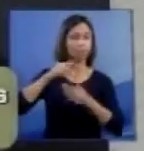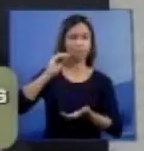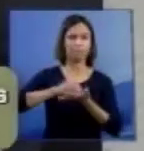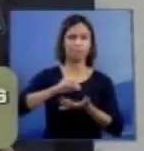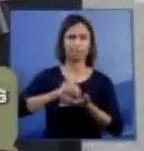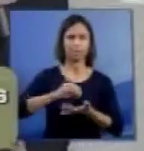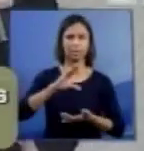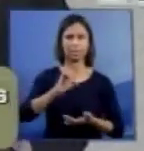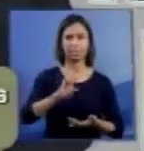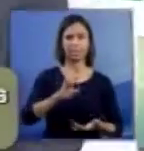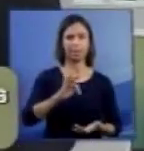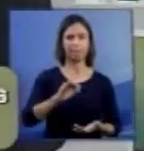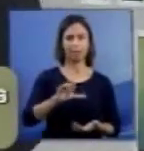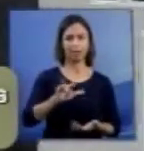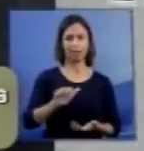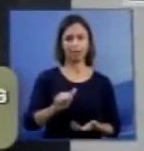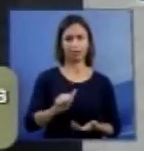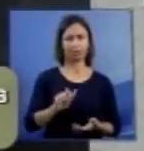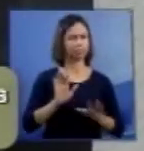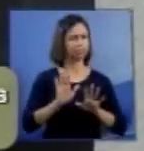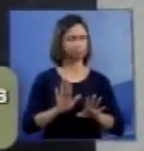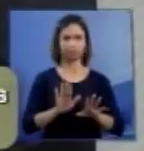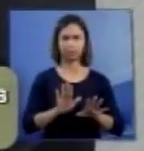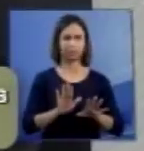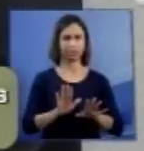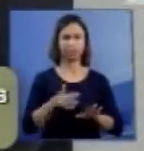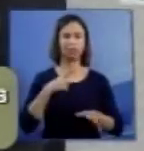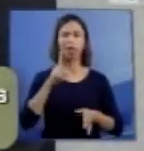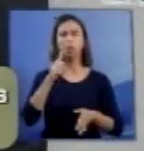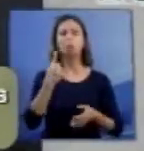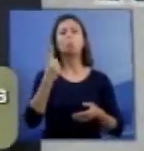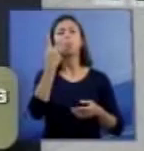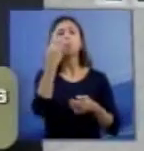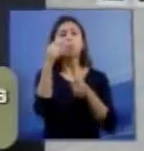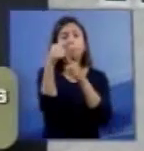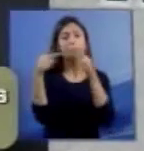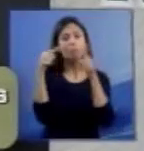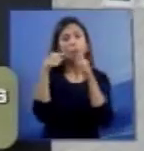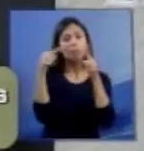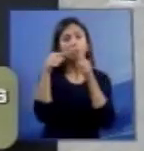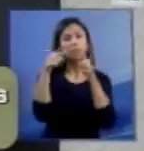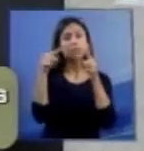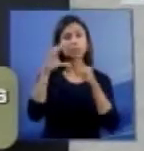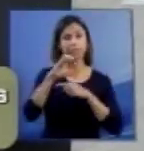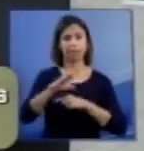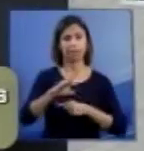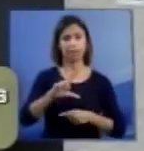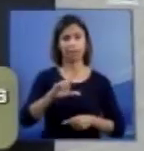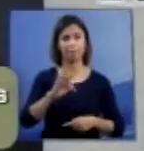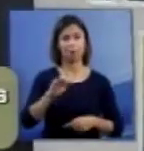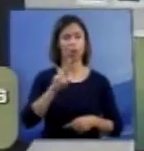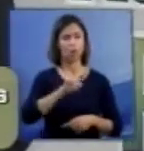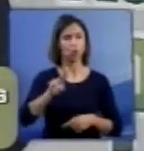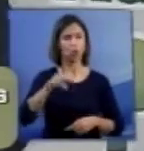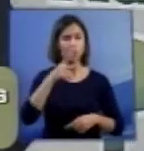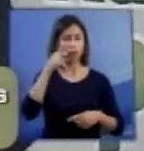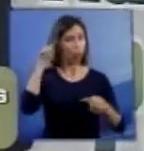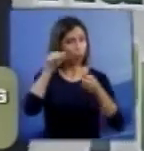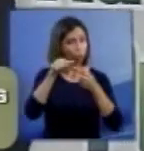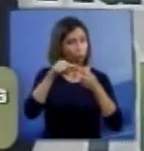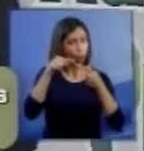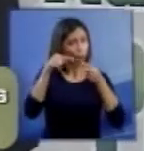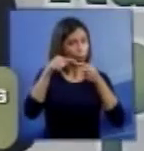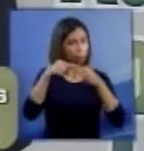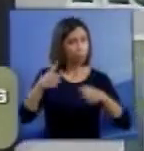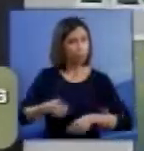anencefalia corresponde à ausência de uma parte do encéfalo. O nome mais correto para a anencefalia seria